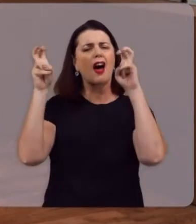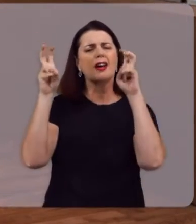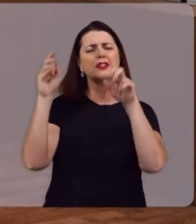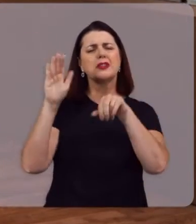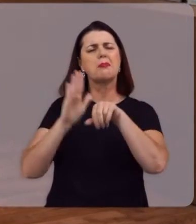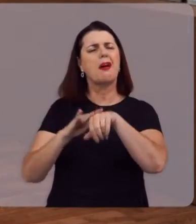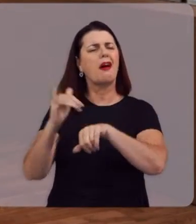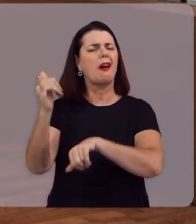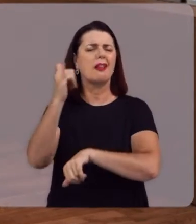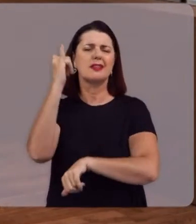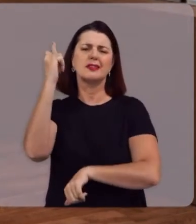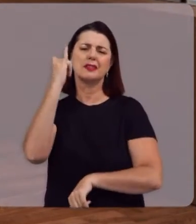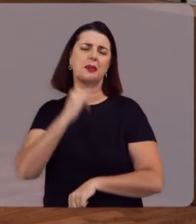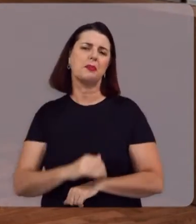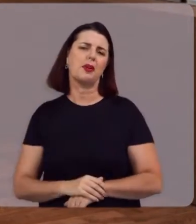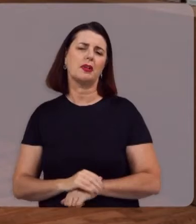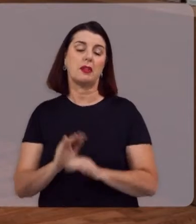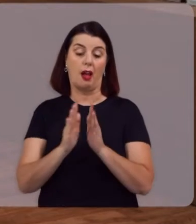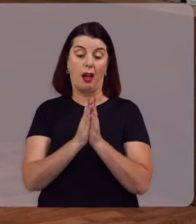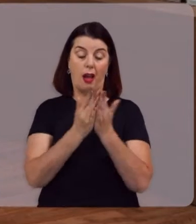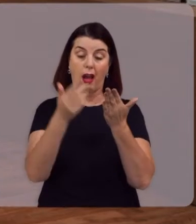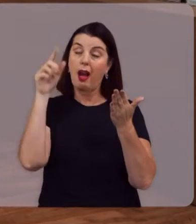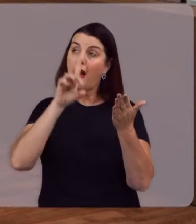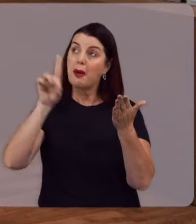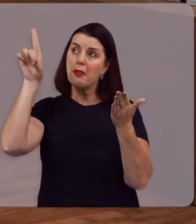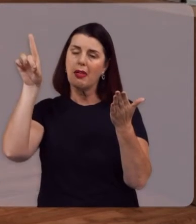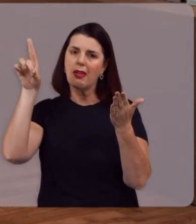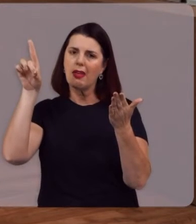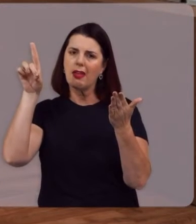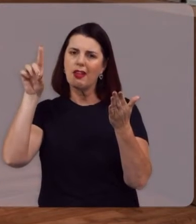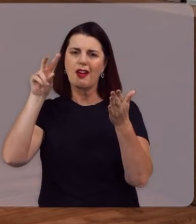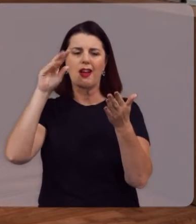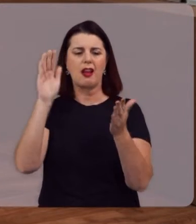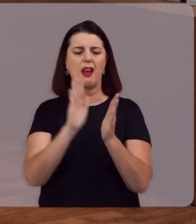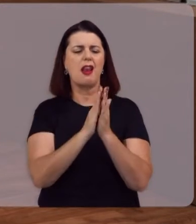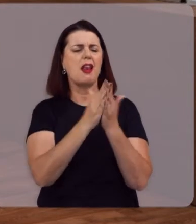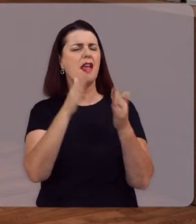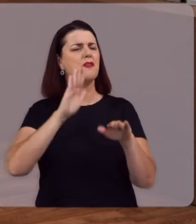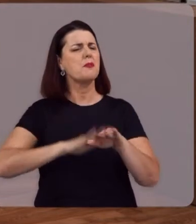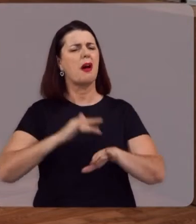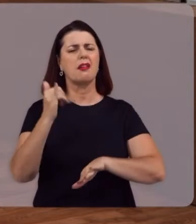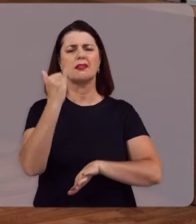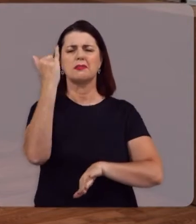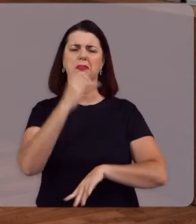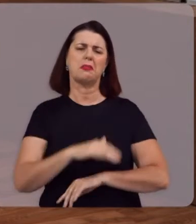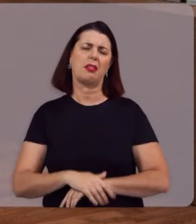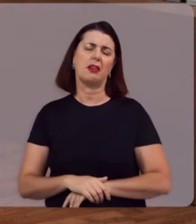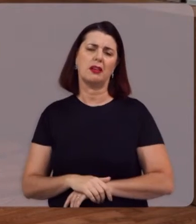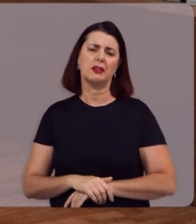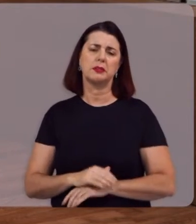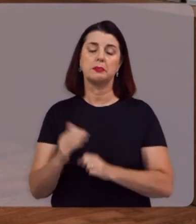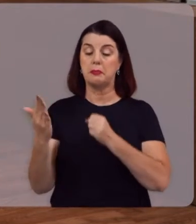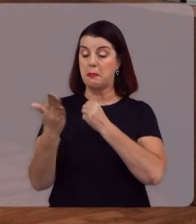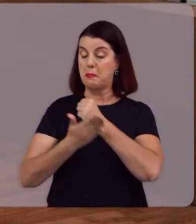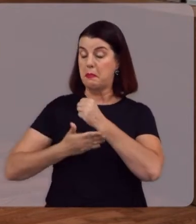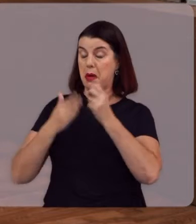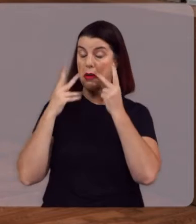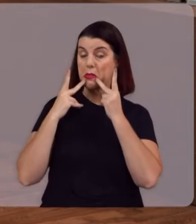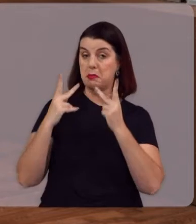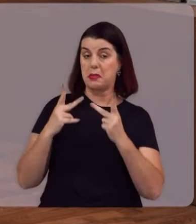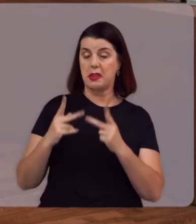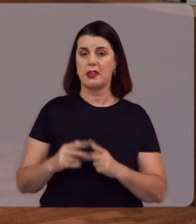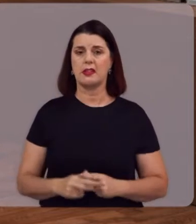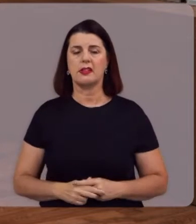assunto da mais alta importância A Bíblia, o livro dos livros E vamos basear esta